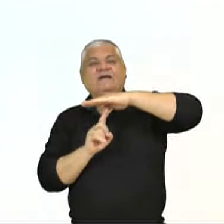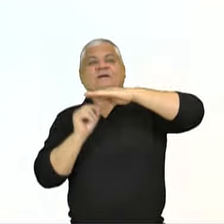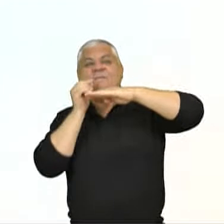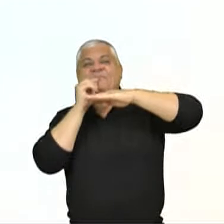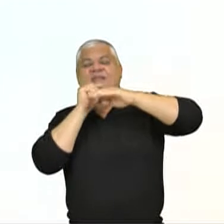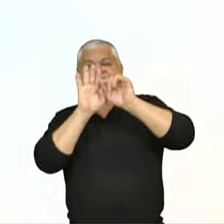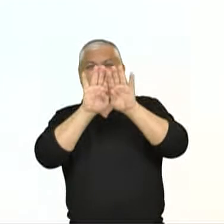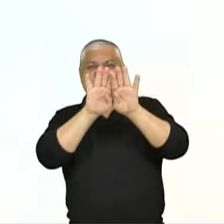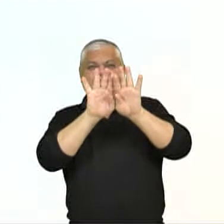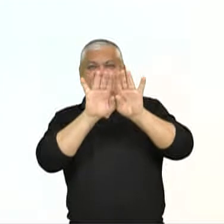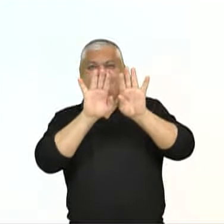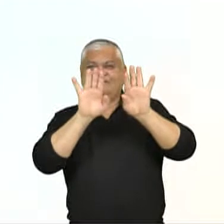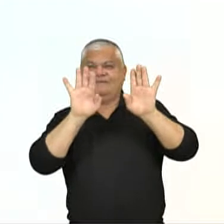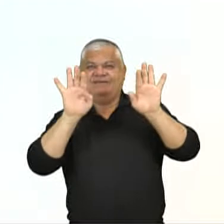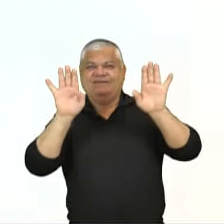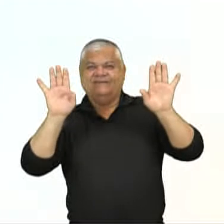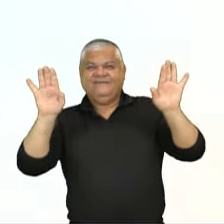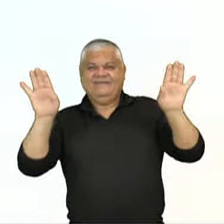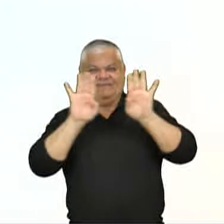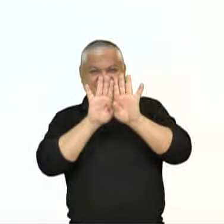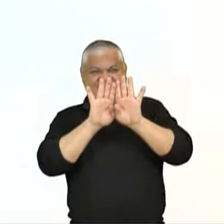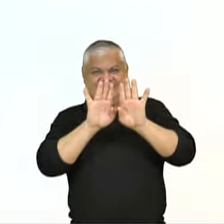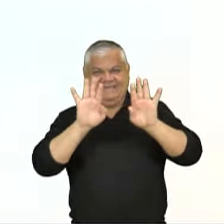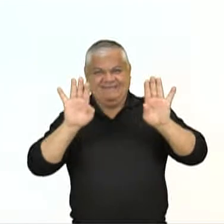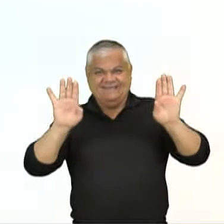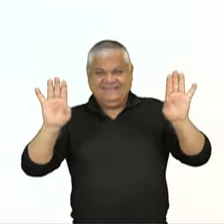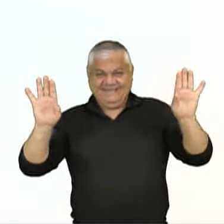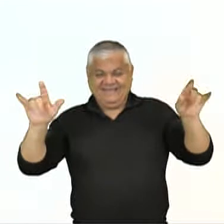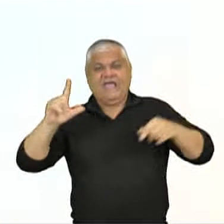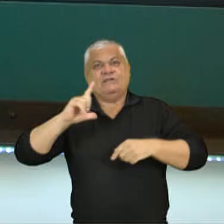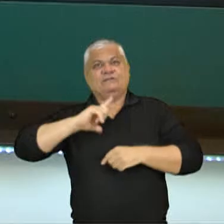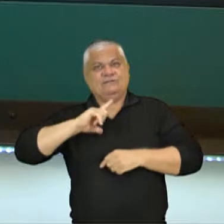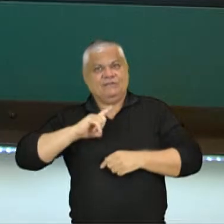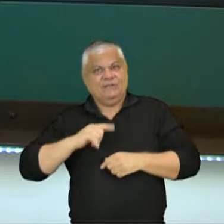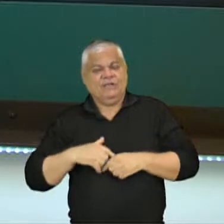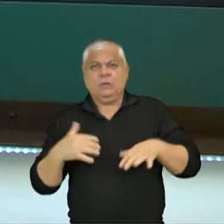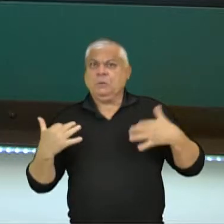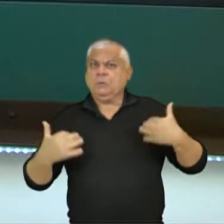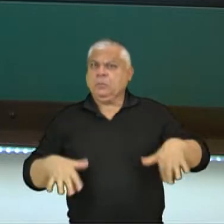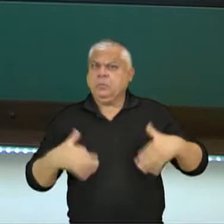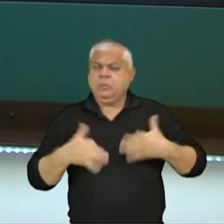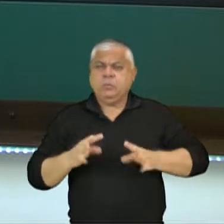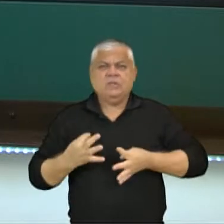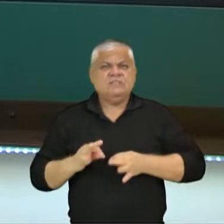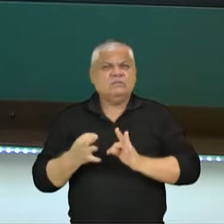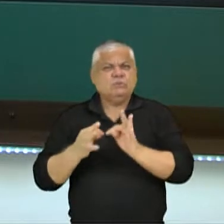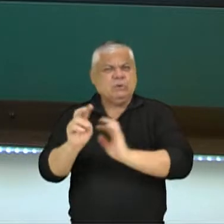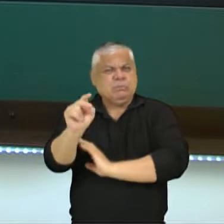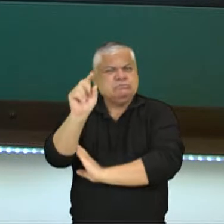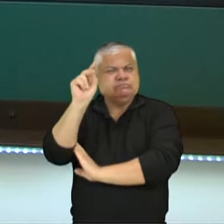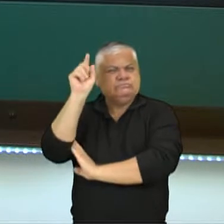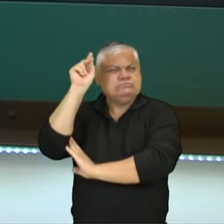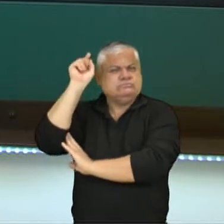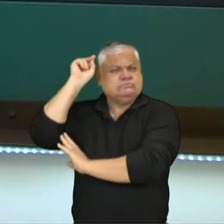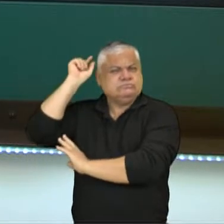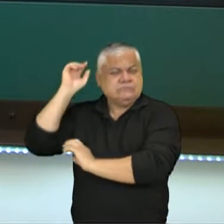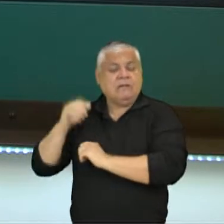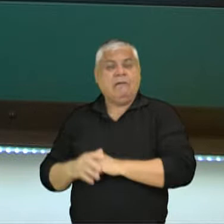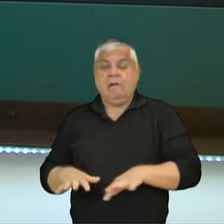desenrola em elipse para o centro em tiras por roldanas. Olha o que que a tecnologia, como os caras, eles eram assim,